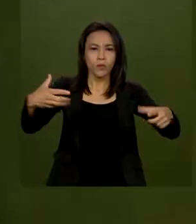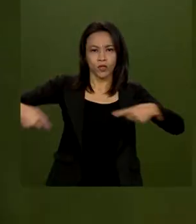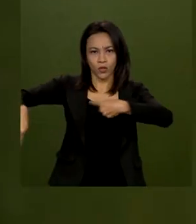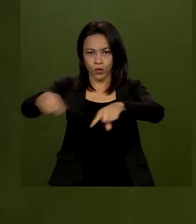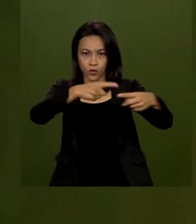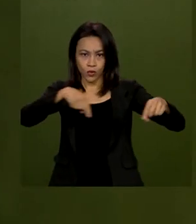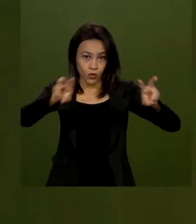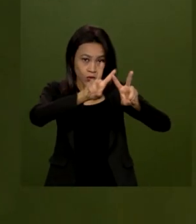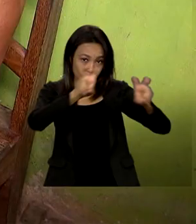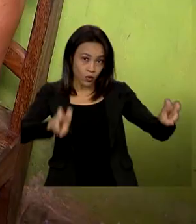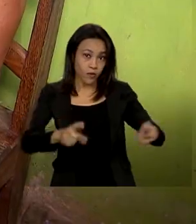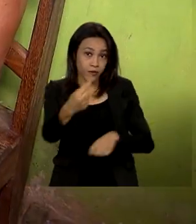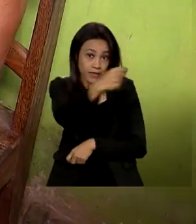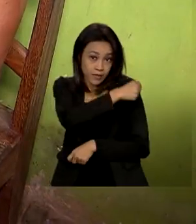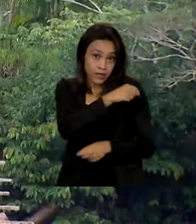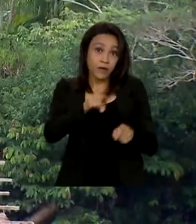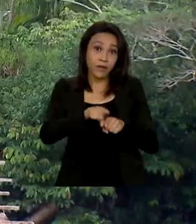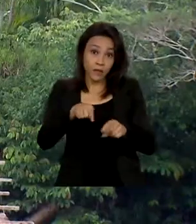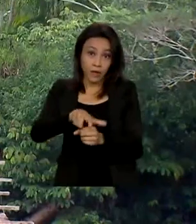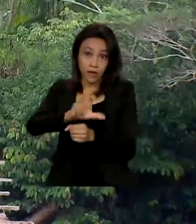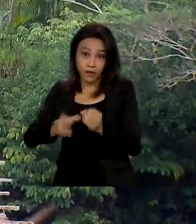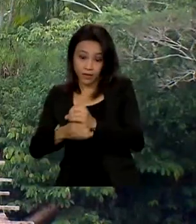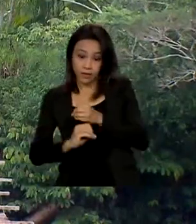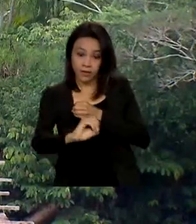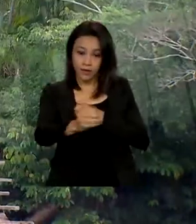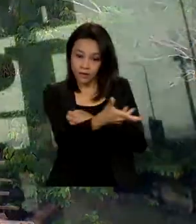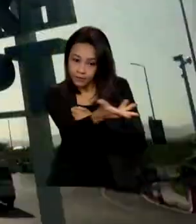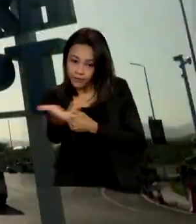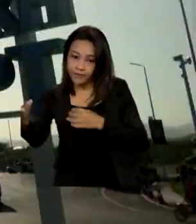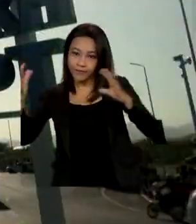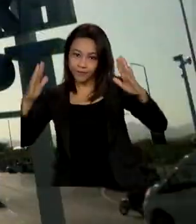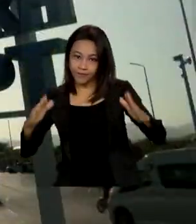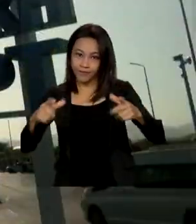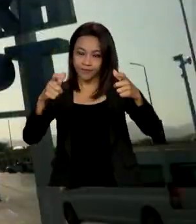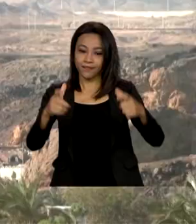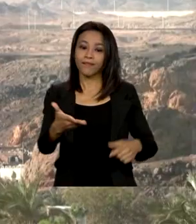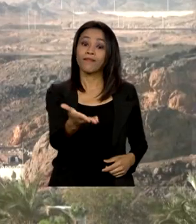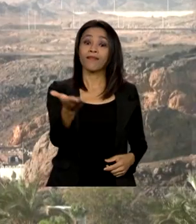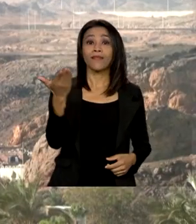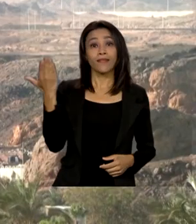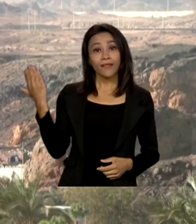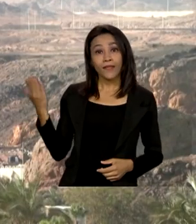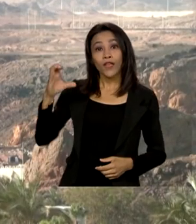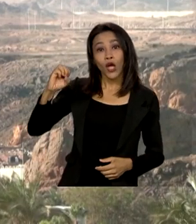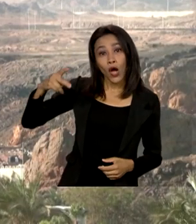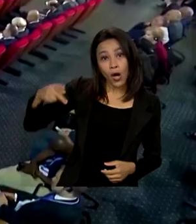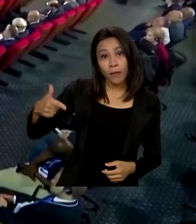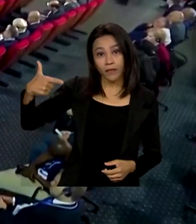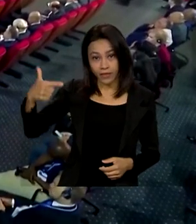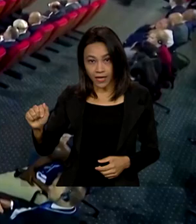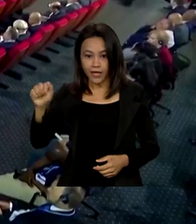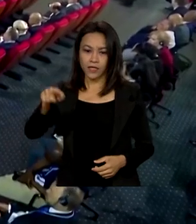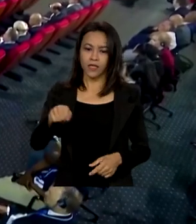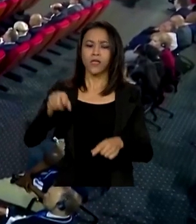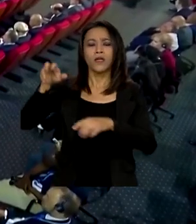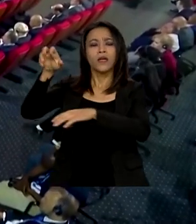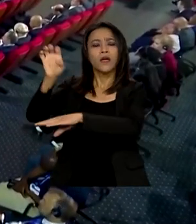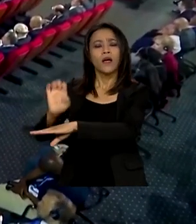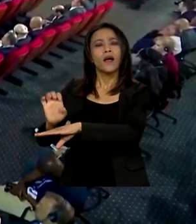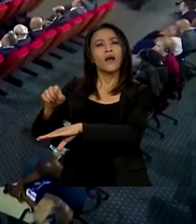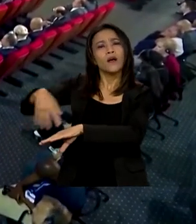e saneamento básico nas aldeias. COP 27. No Egito, Brasil apresenta ações